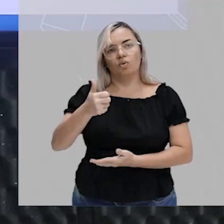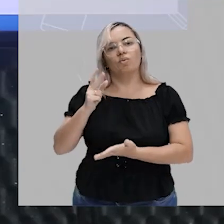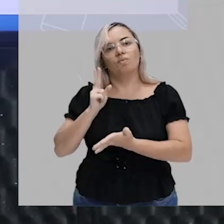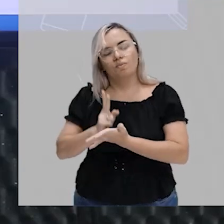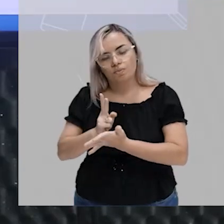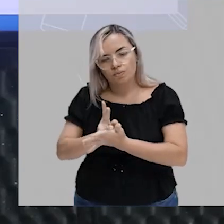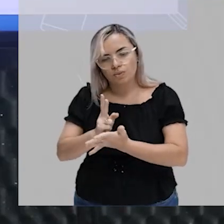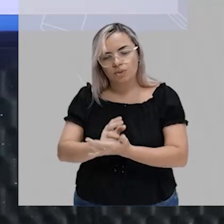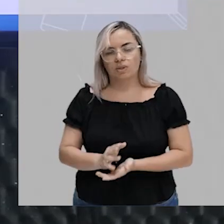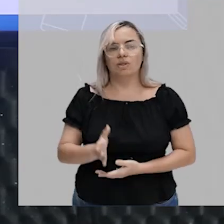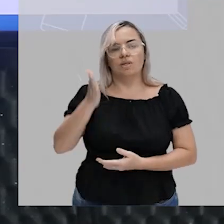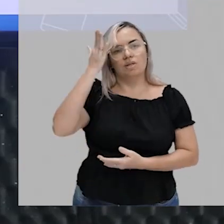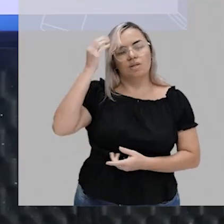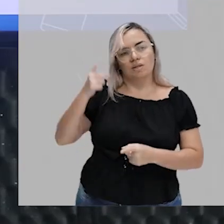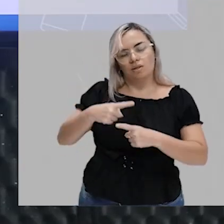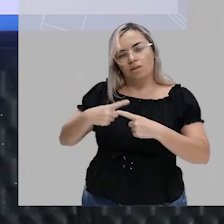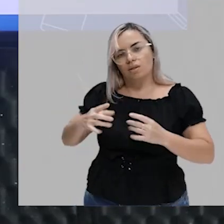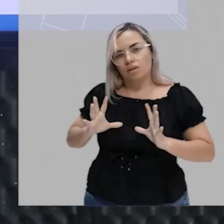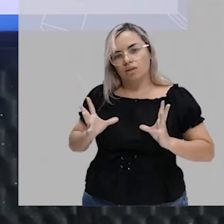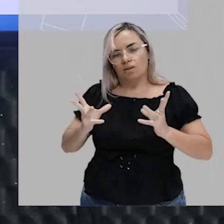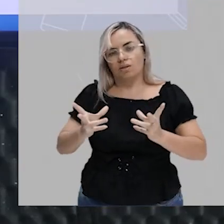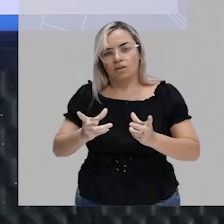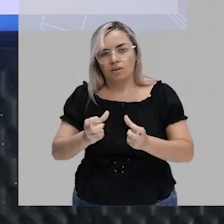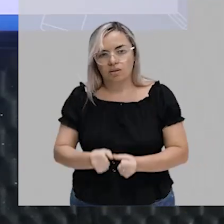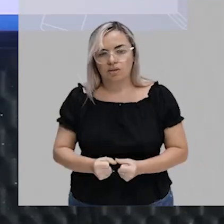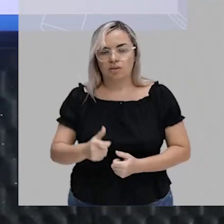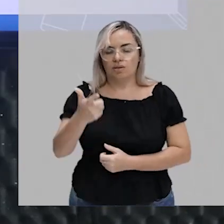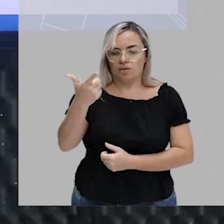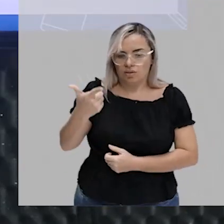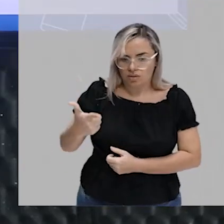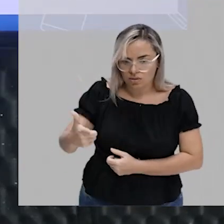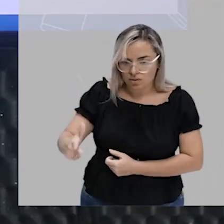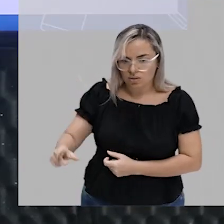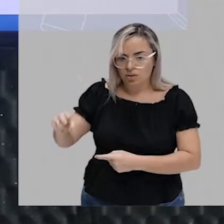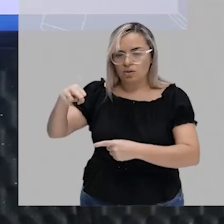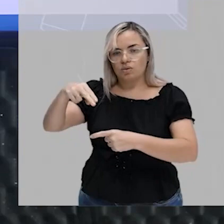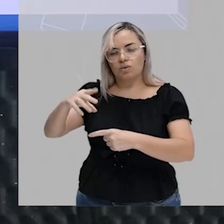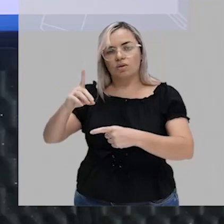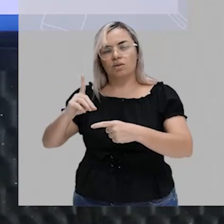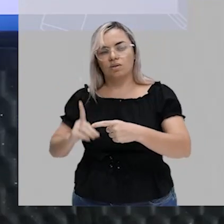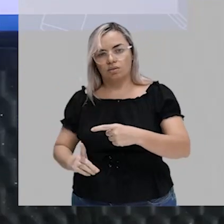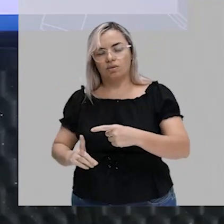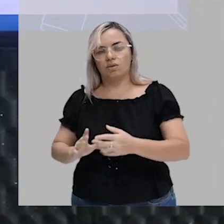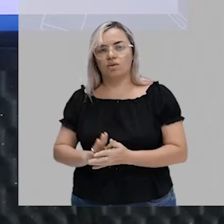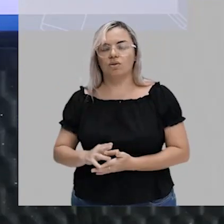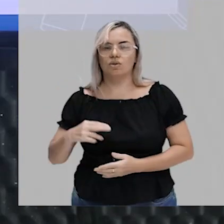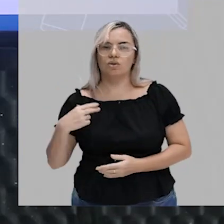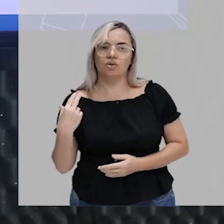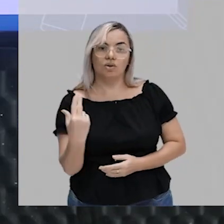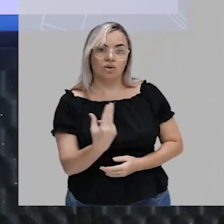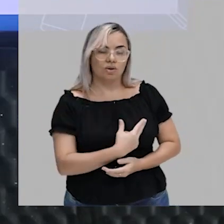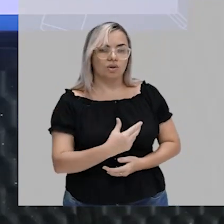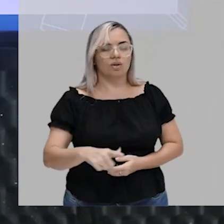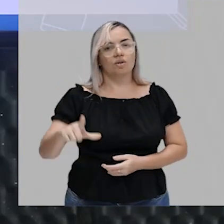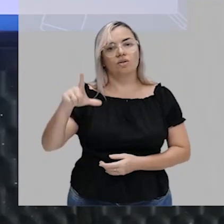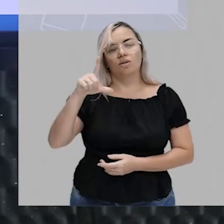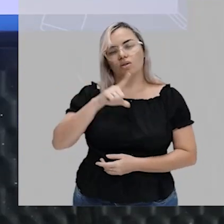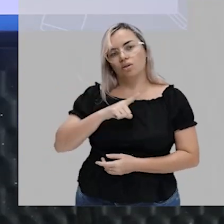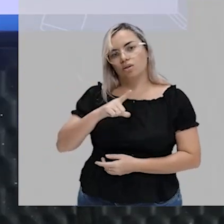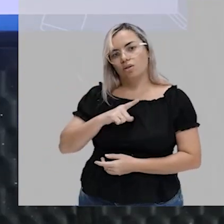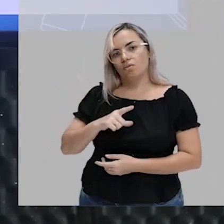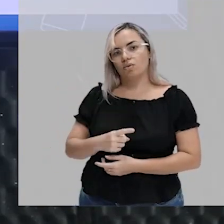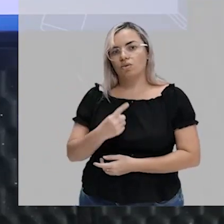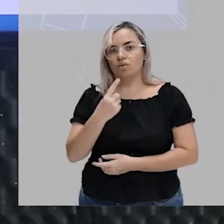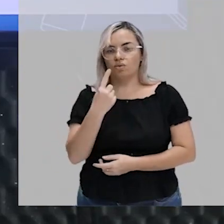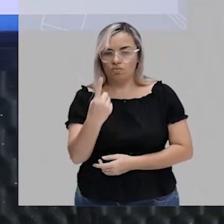Mas, né, você sabe que todas as vezes que se repetir numerador e denominador, nós temos como resposta, resultado final, a